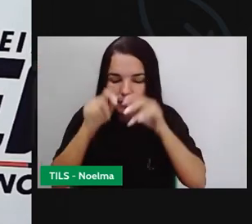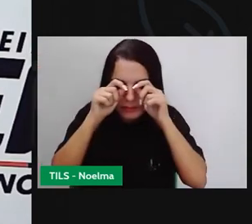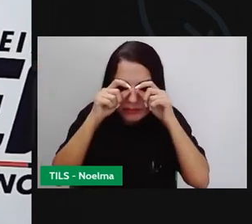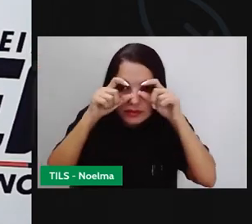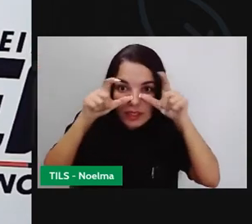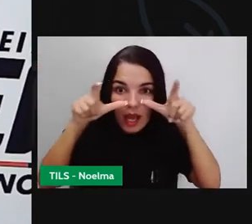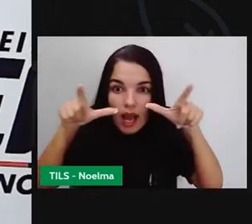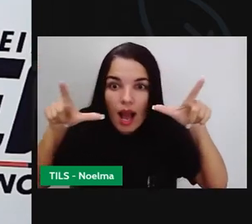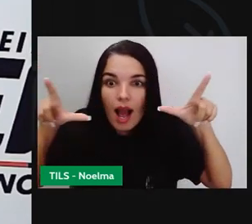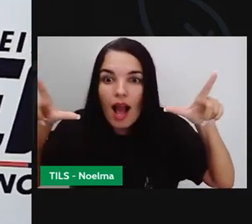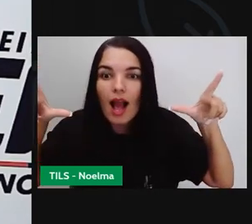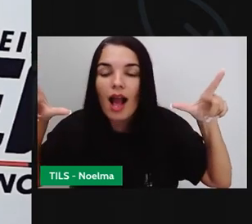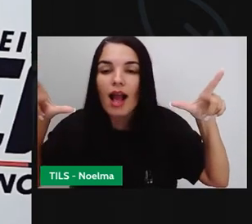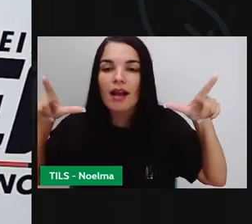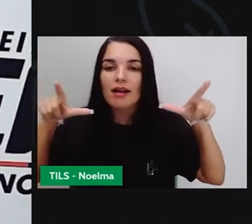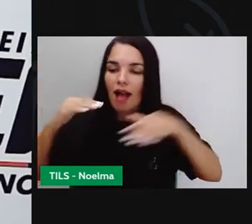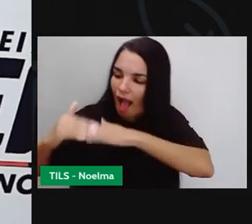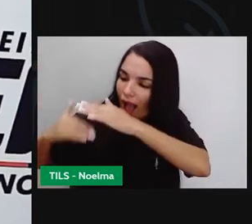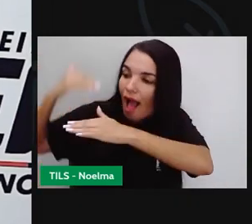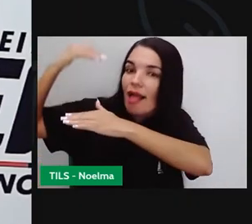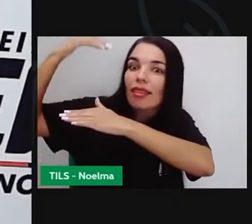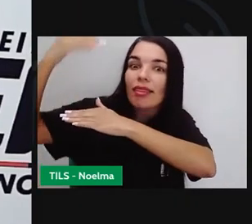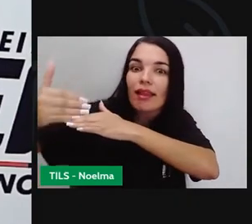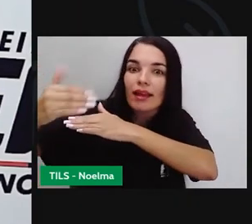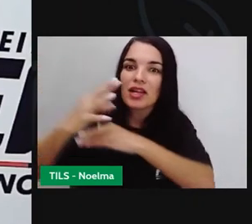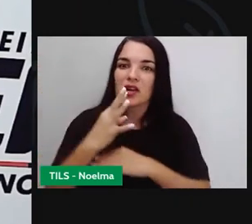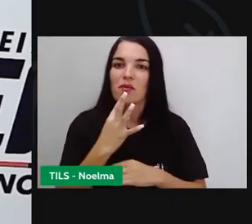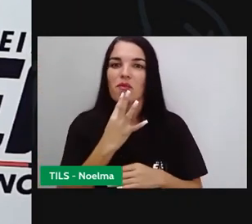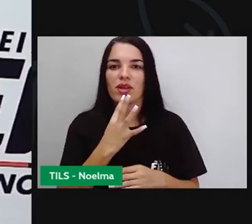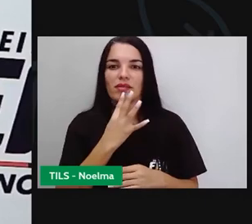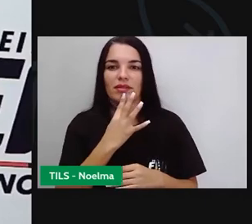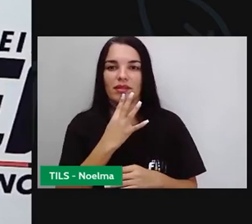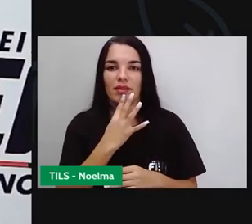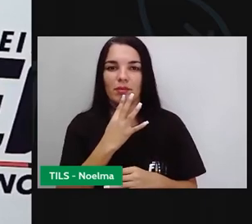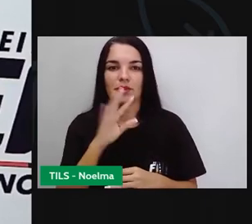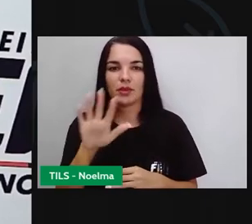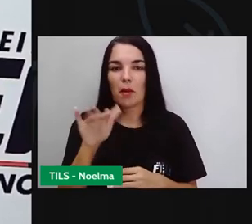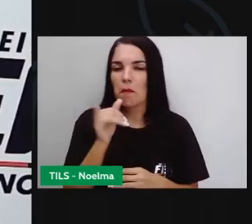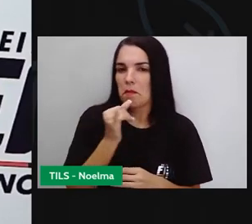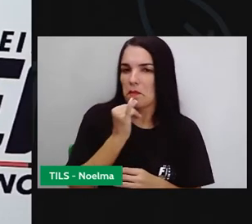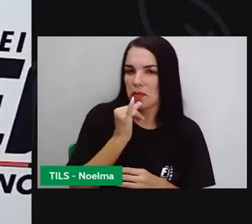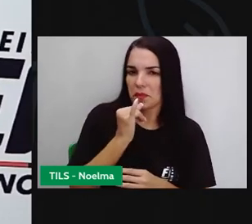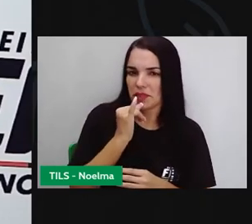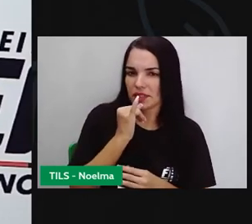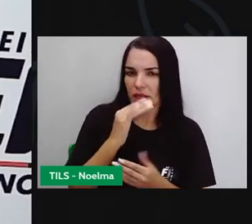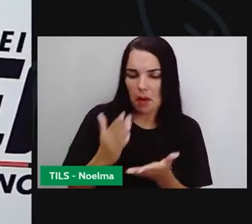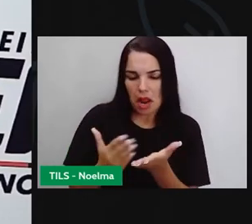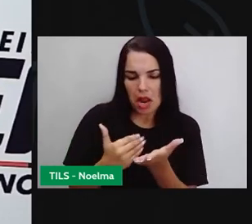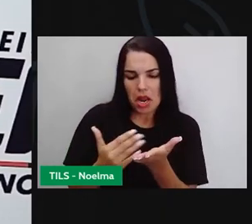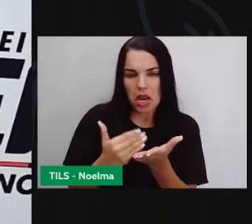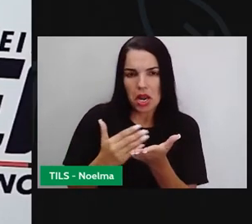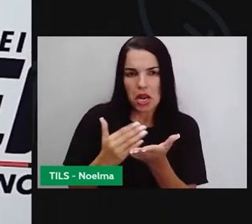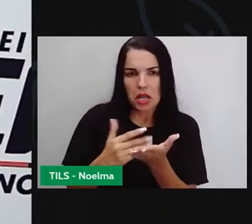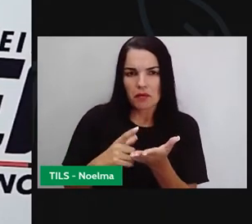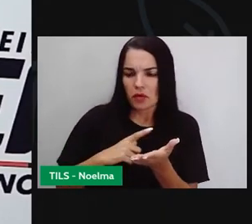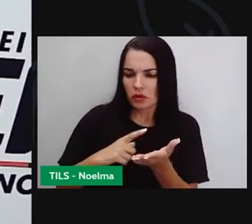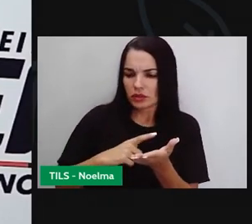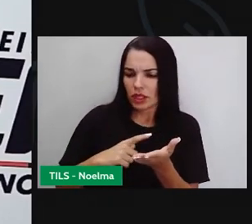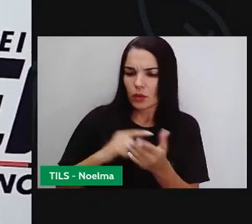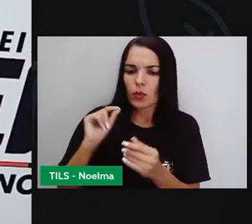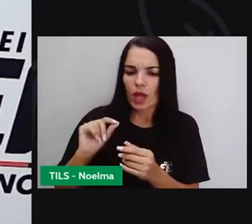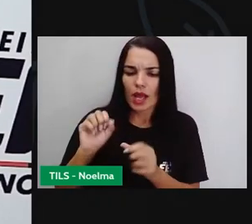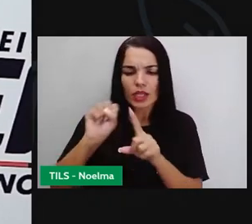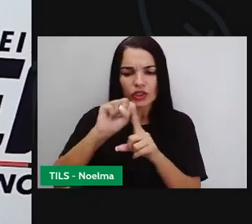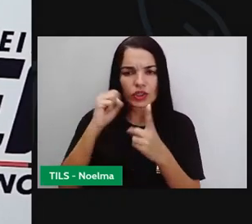além do que conhecemos. Olha aqui, a sociedade que vivemos, ela é construída de alguma forma.